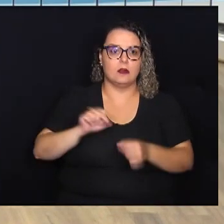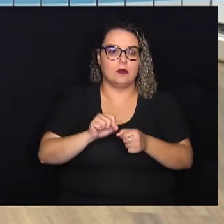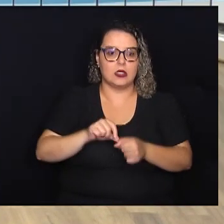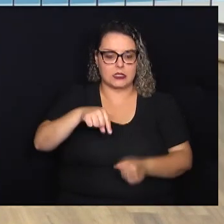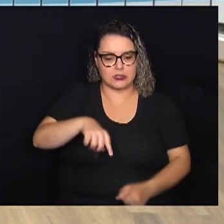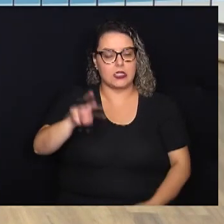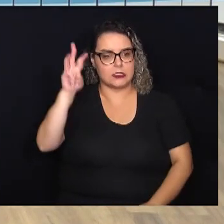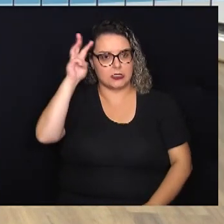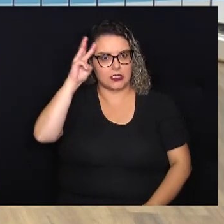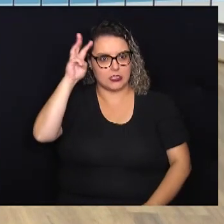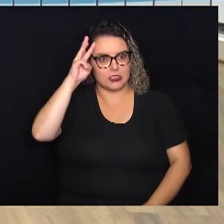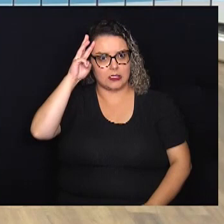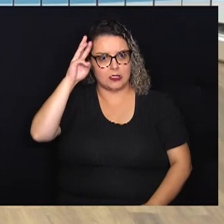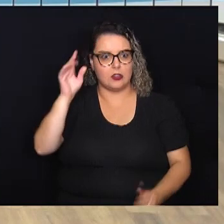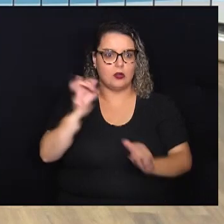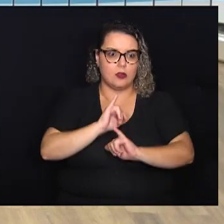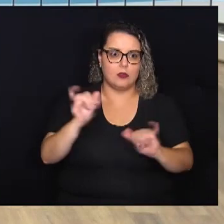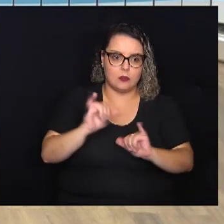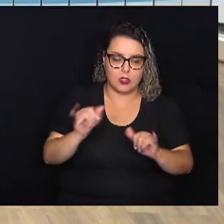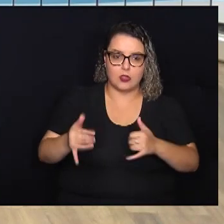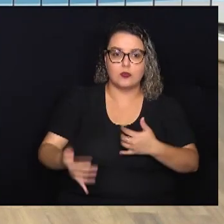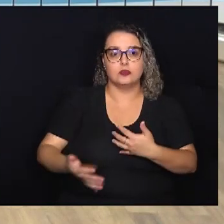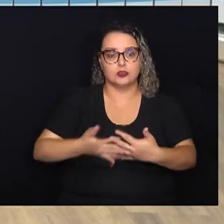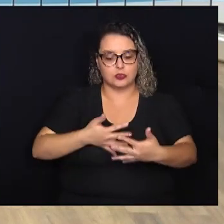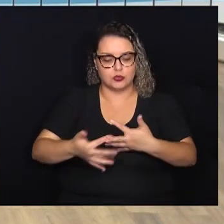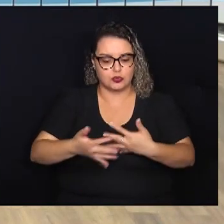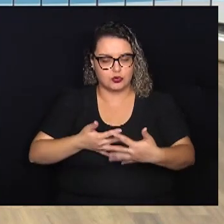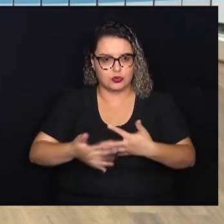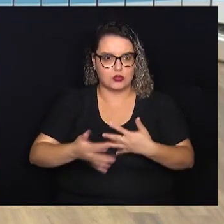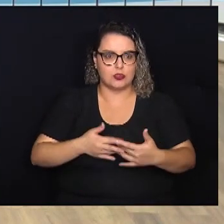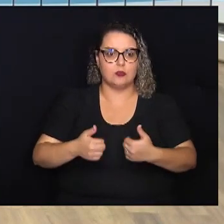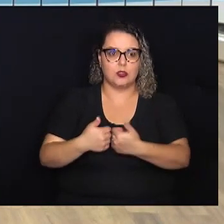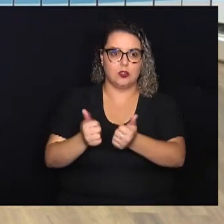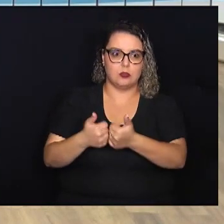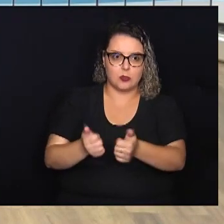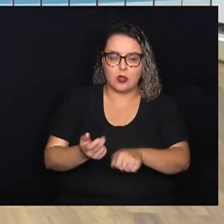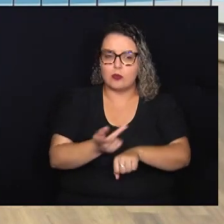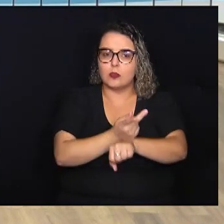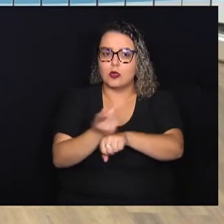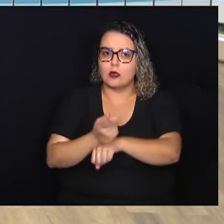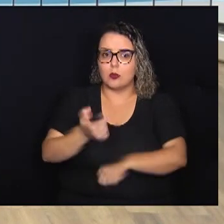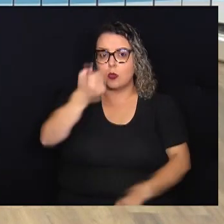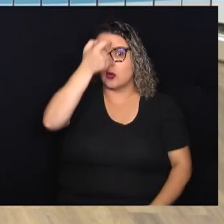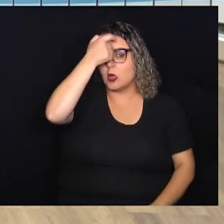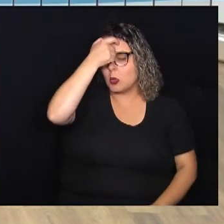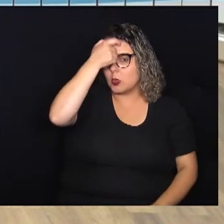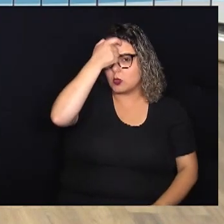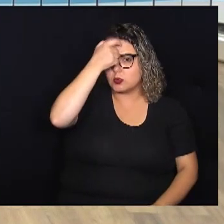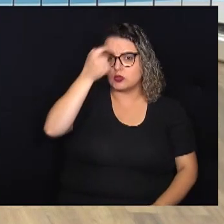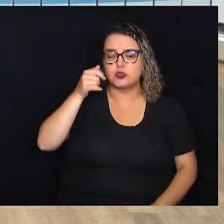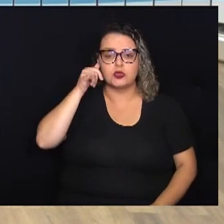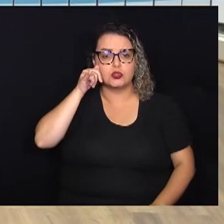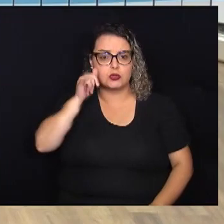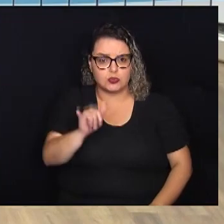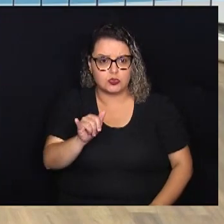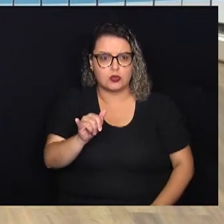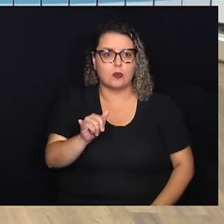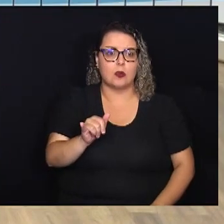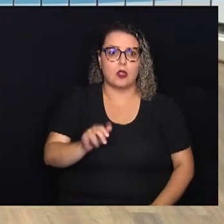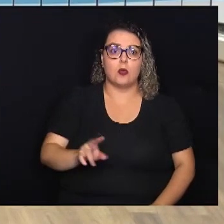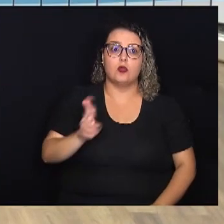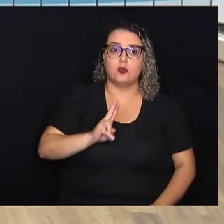-feira uma campanha nos terminais de ônibus de Campinas buscando conscientizar e prevenir o uso de